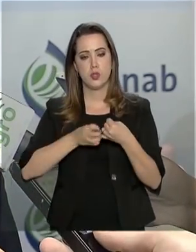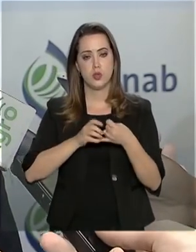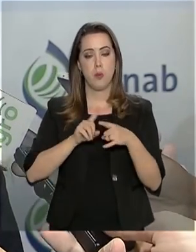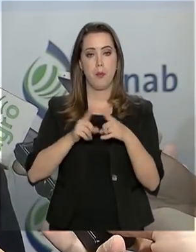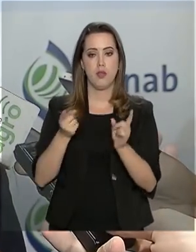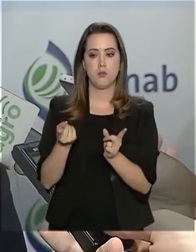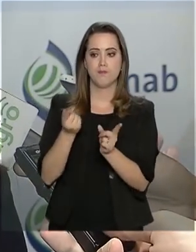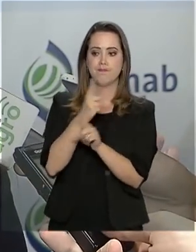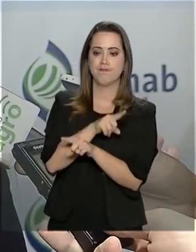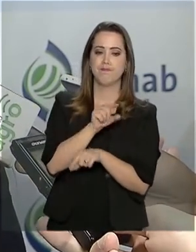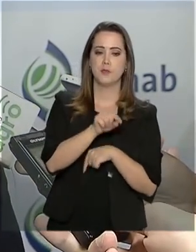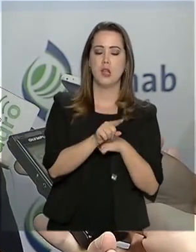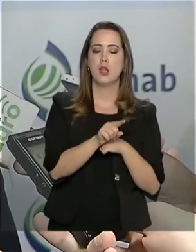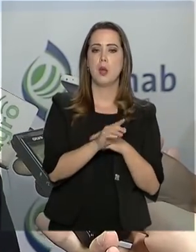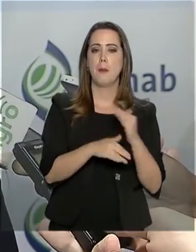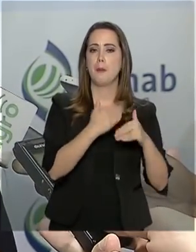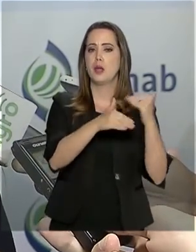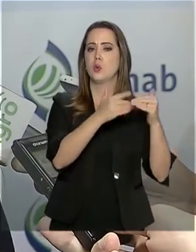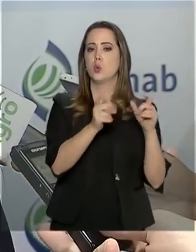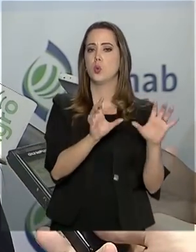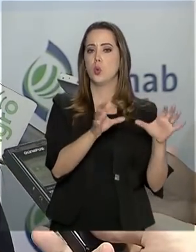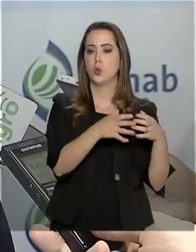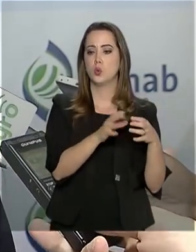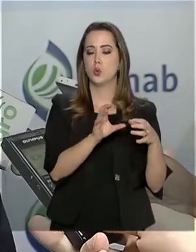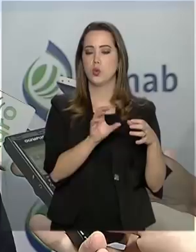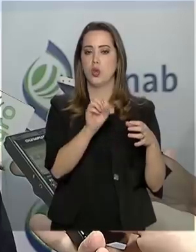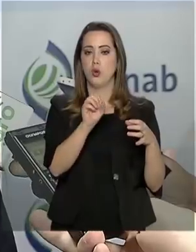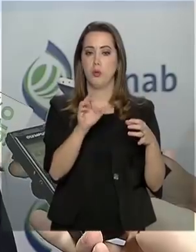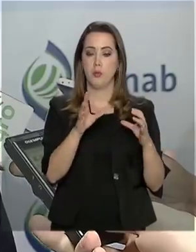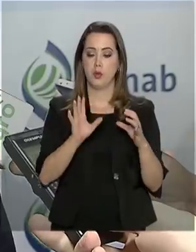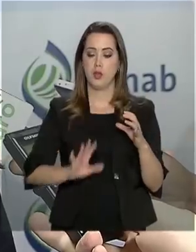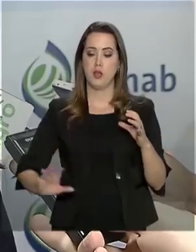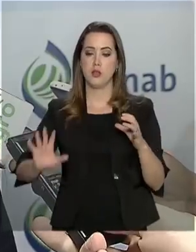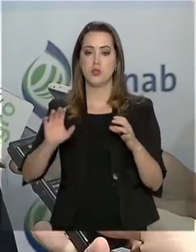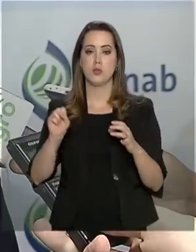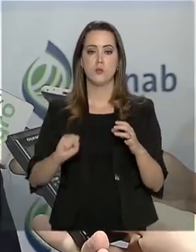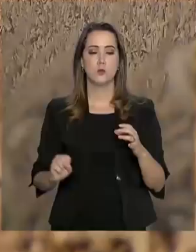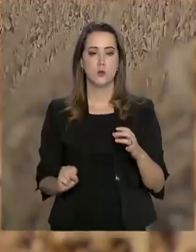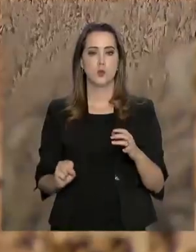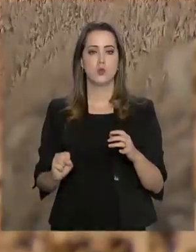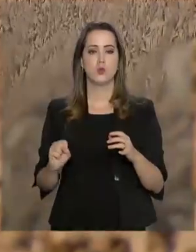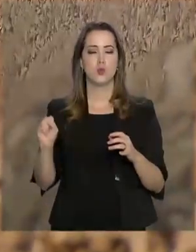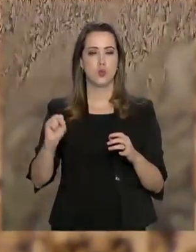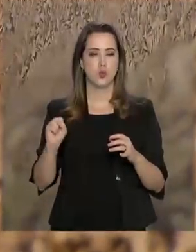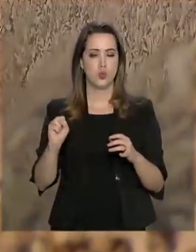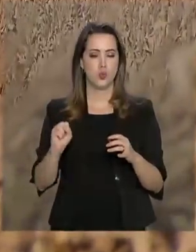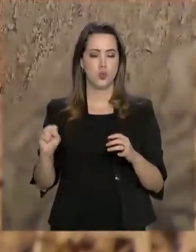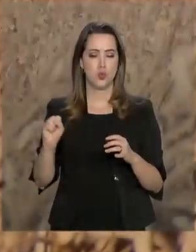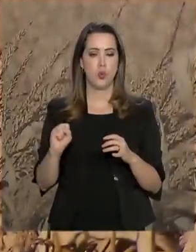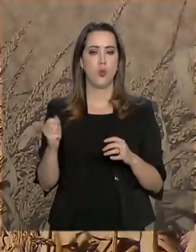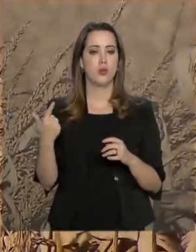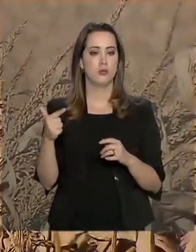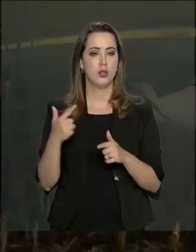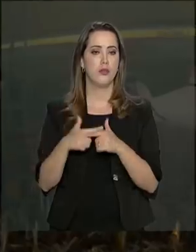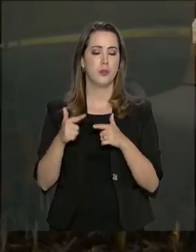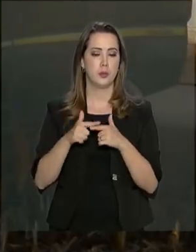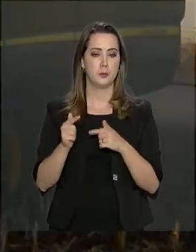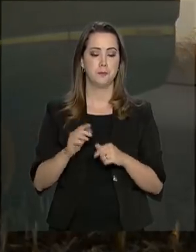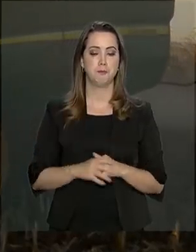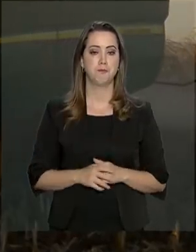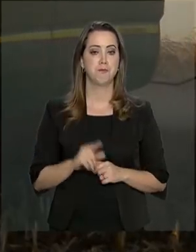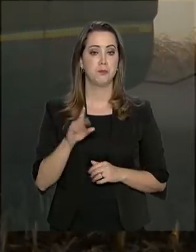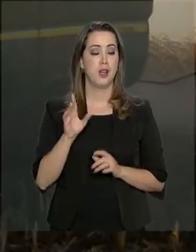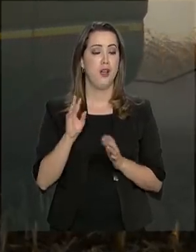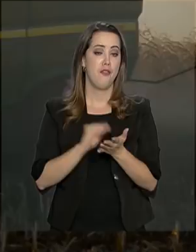contrapartida, teve aumento de alguns produtos na região sul, no noreste da região sul, que não foi tão impactado. A falta de chuvas prejudicou a produção